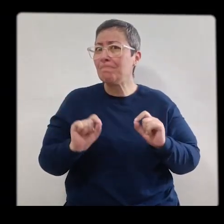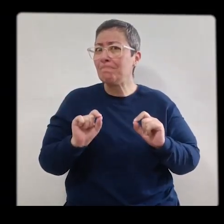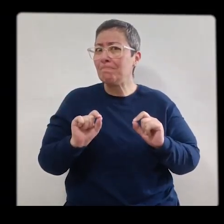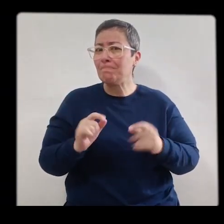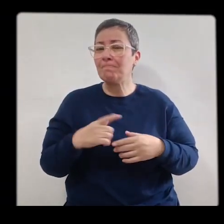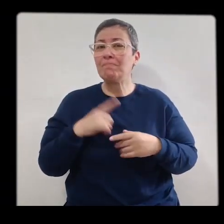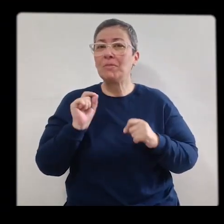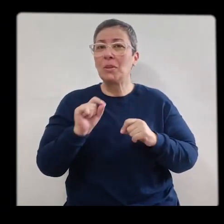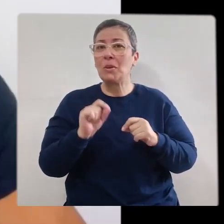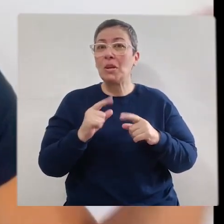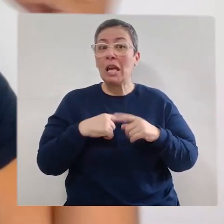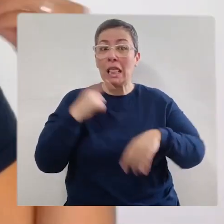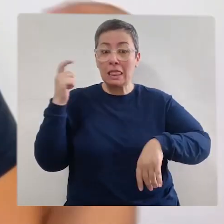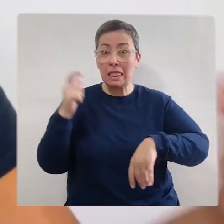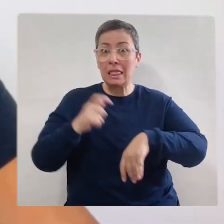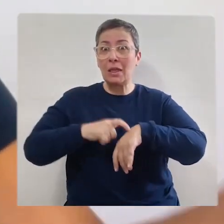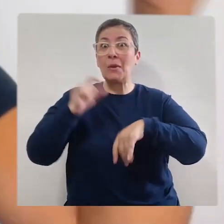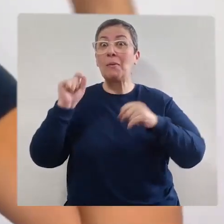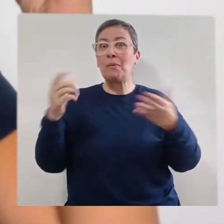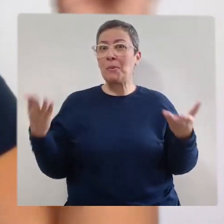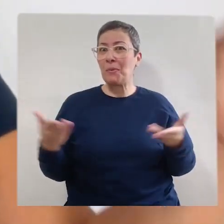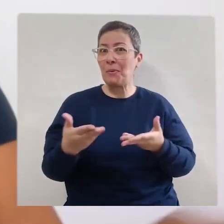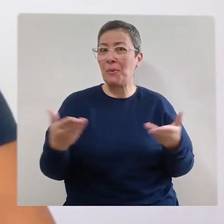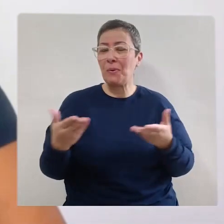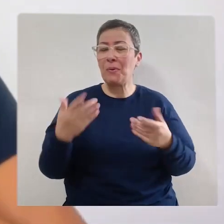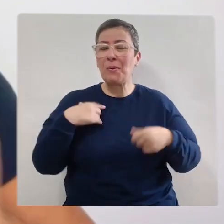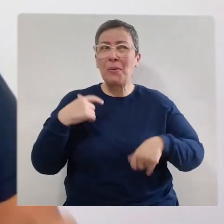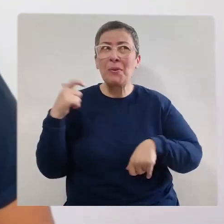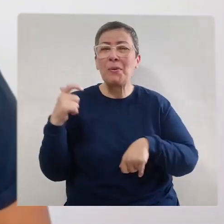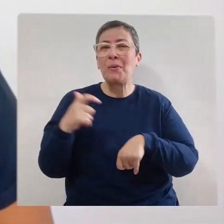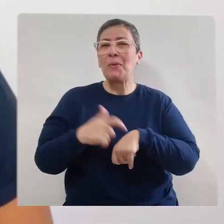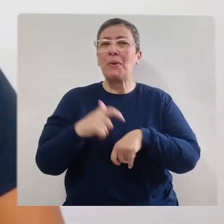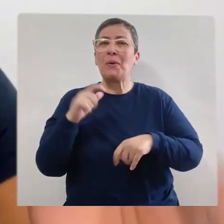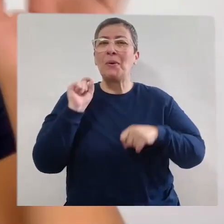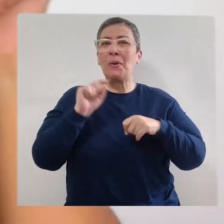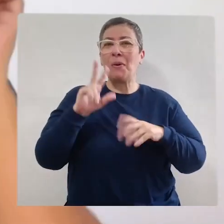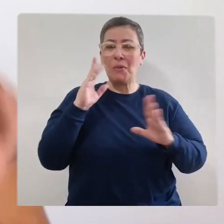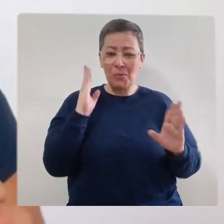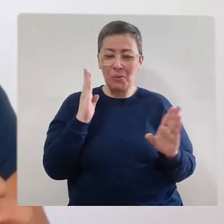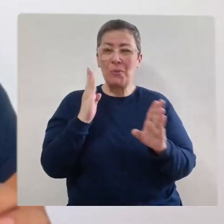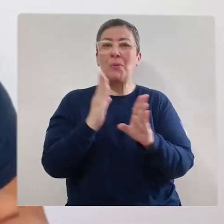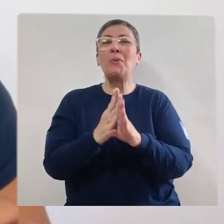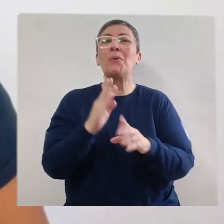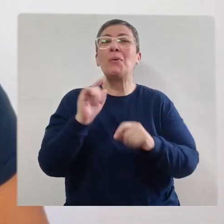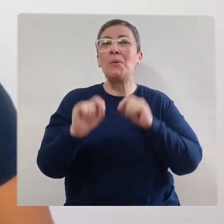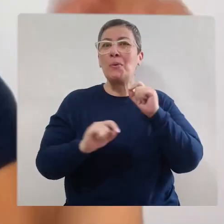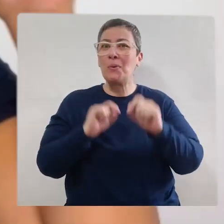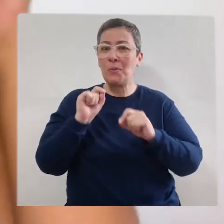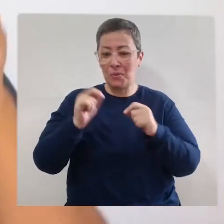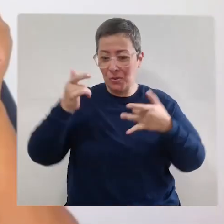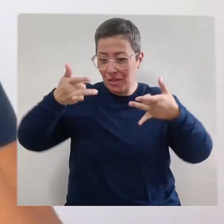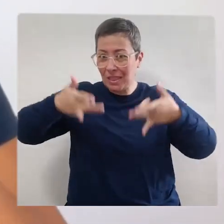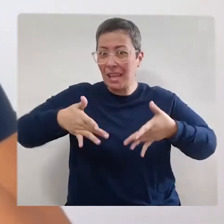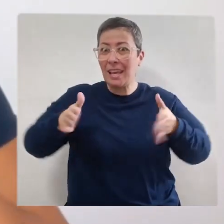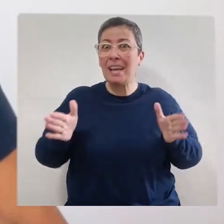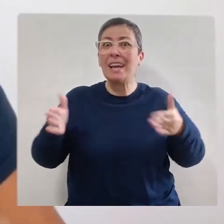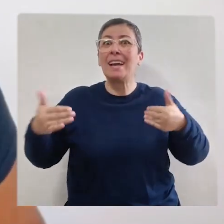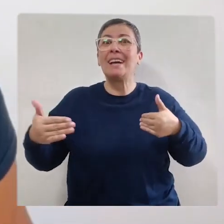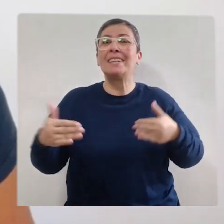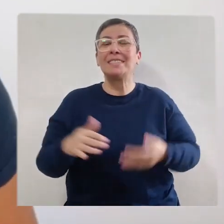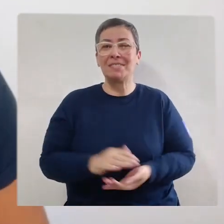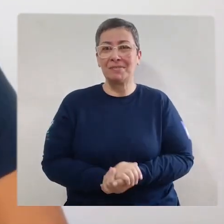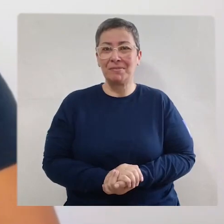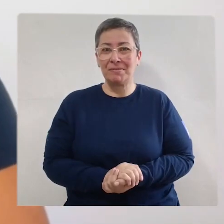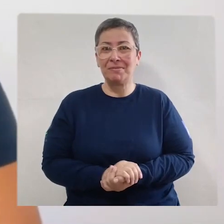O grande momento chegou O momento de nós descobrimos o que tem nessa